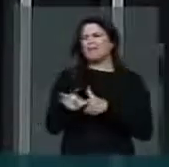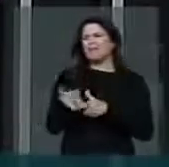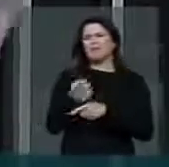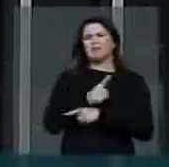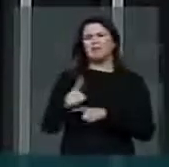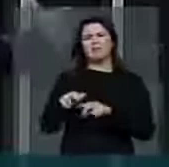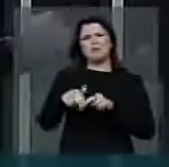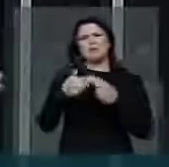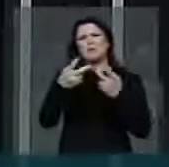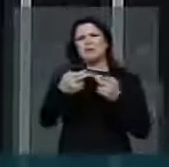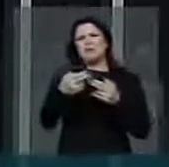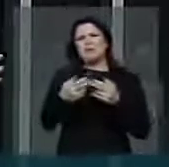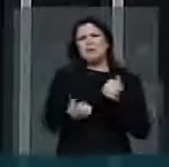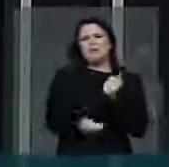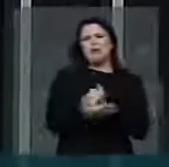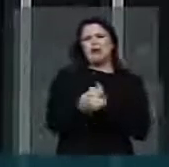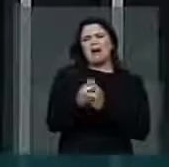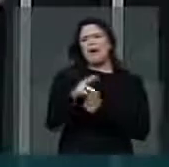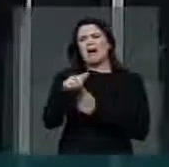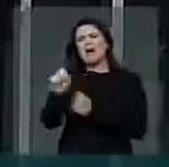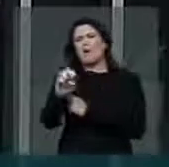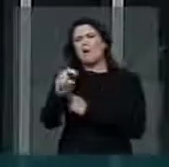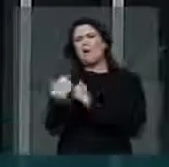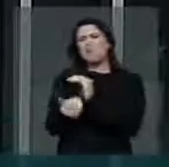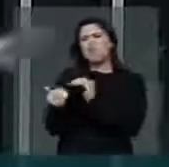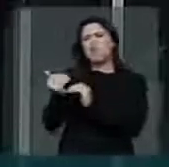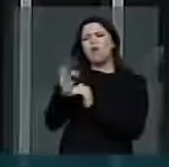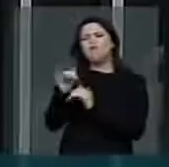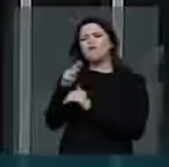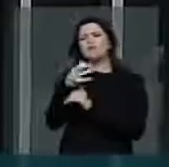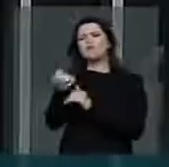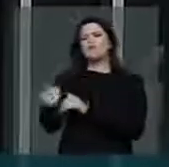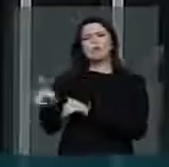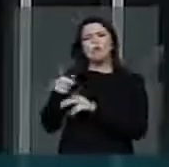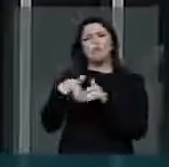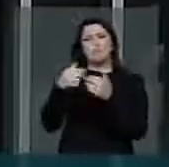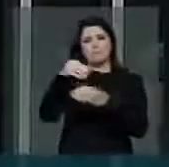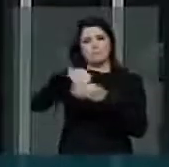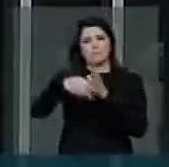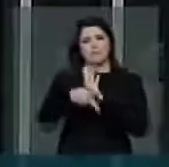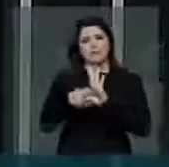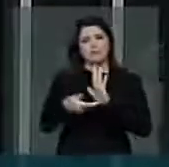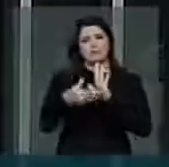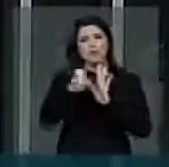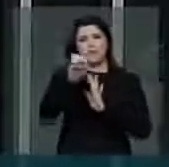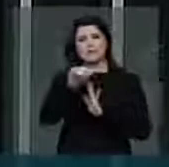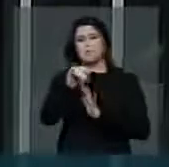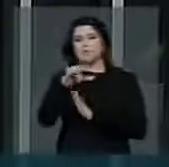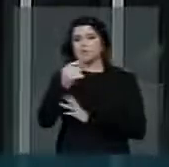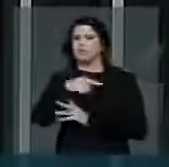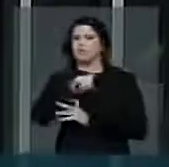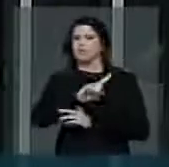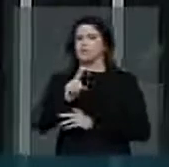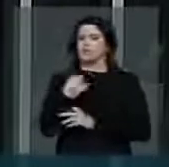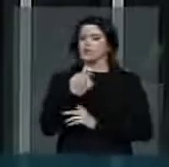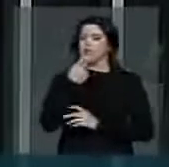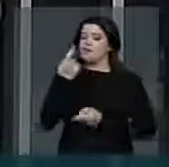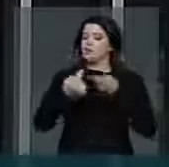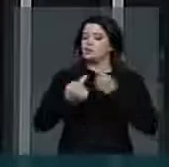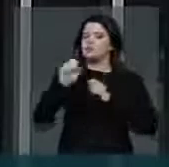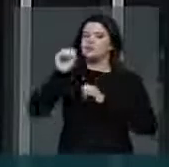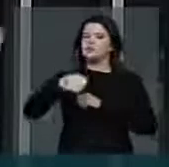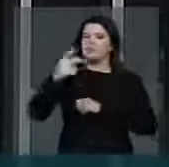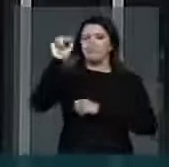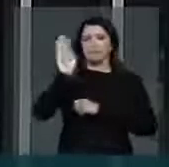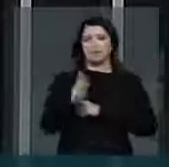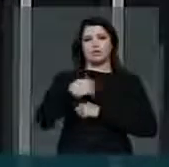não questões como cargos ou aparelhamentos ou funções aqui mesmo no parlamento ou no poder executivo. Nós queremos discutir, sim, o Brasil